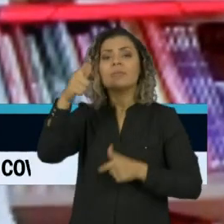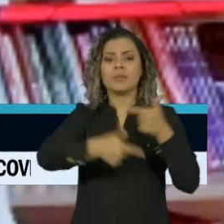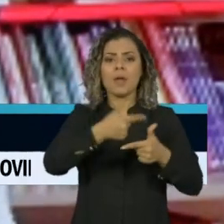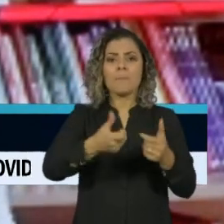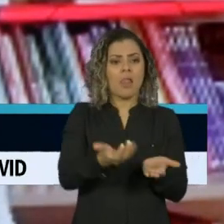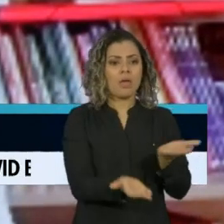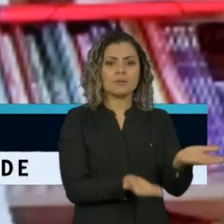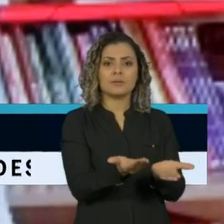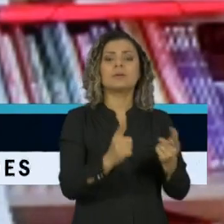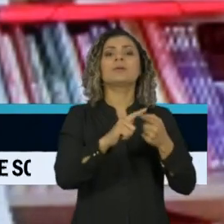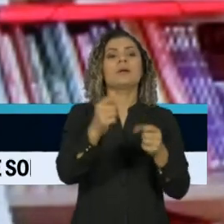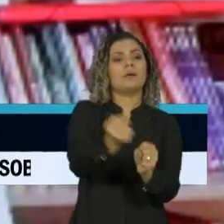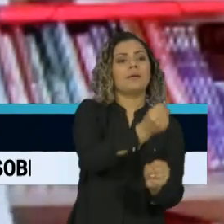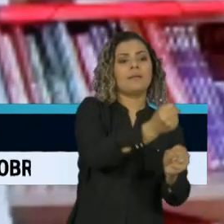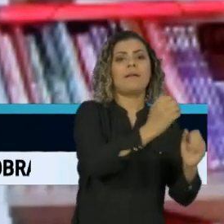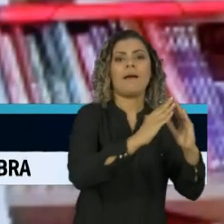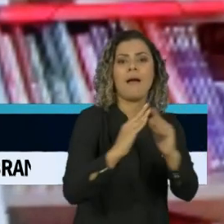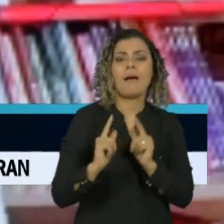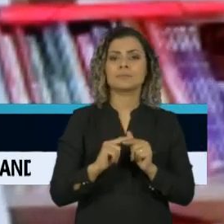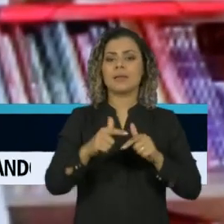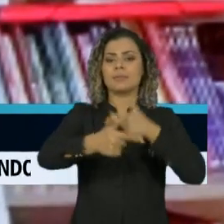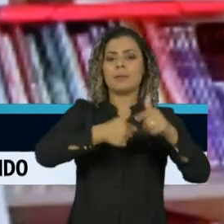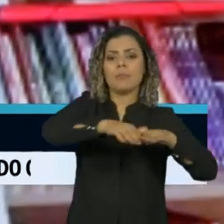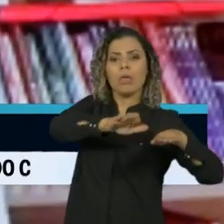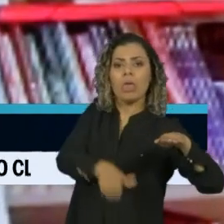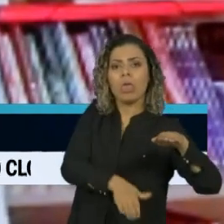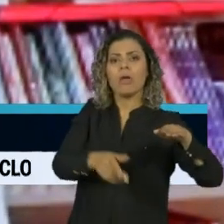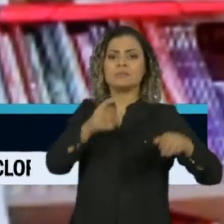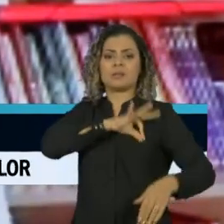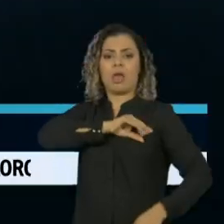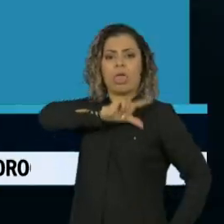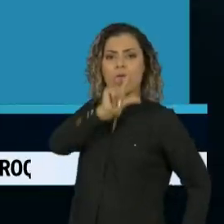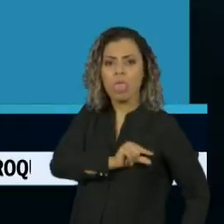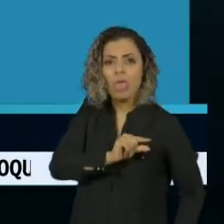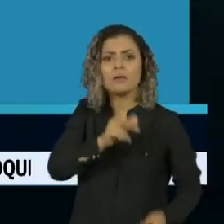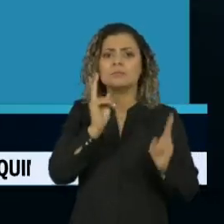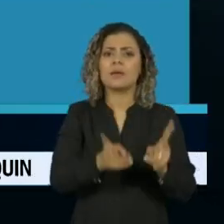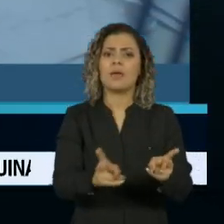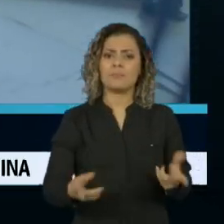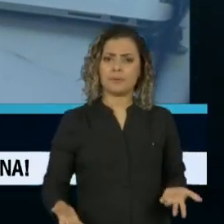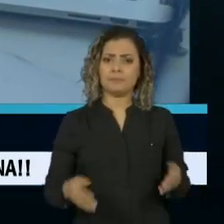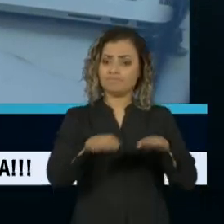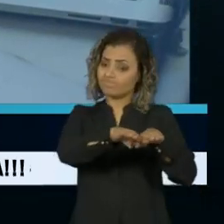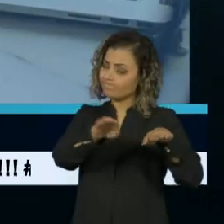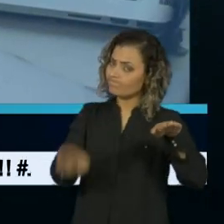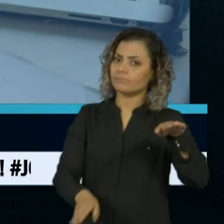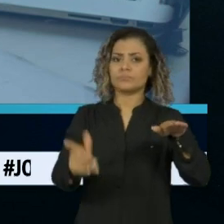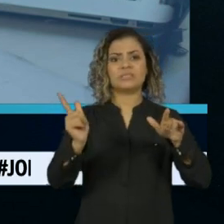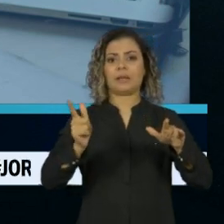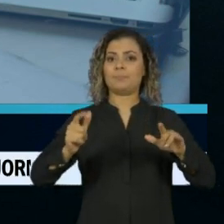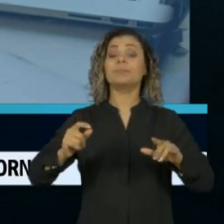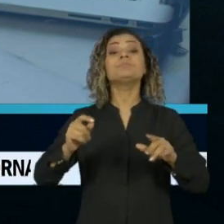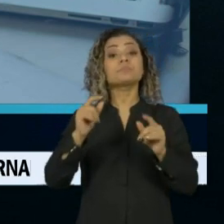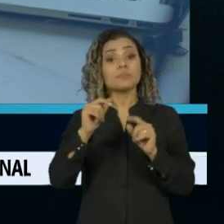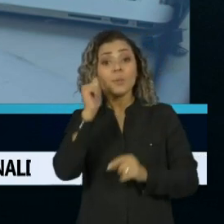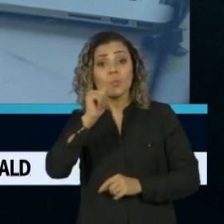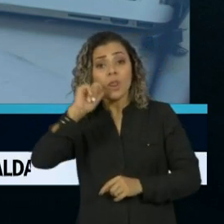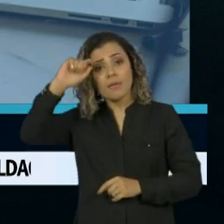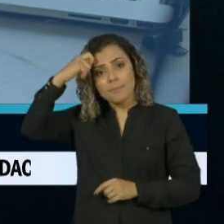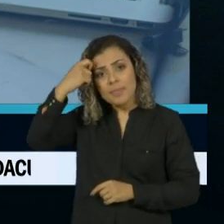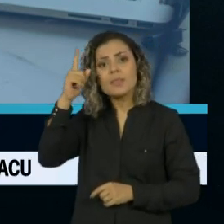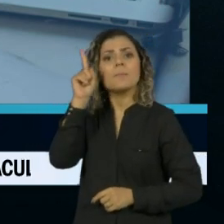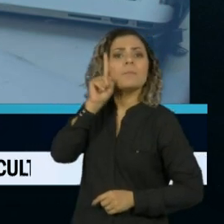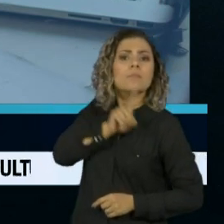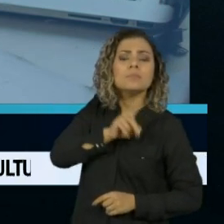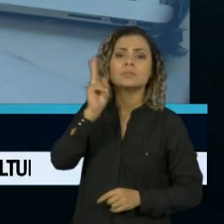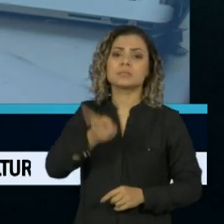subalternos, mal remunerados. Há desigualdade em números. Mulheres pretas ou pardas